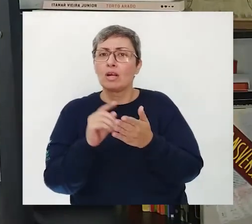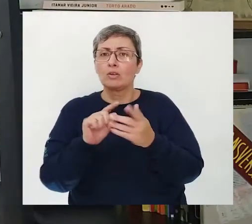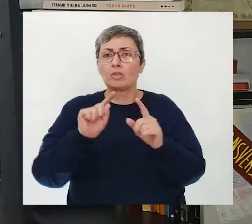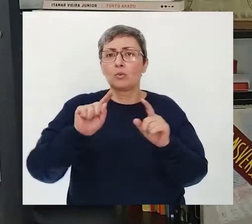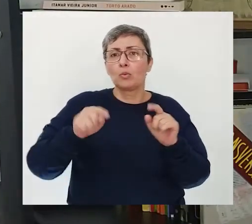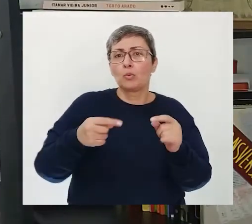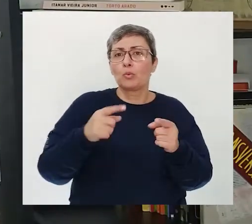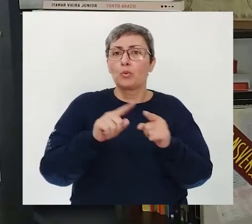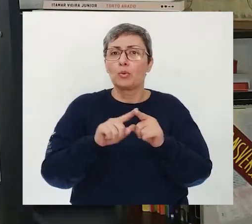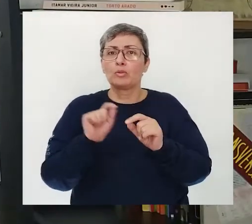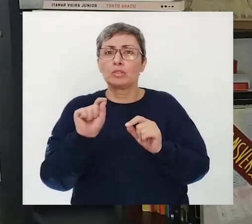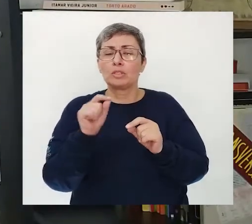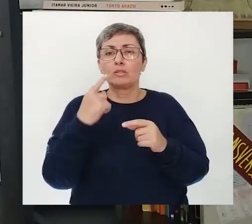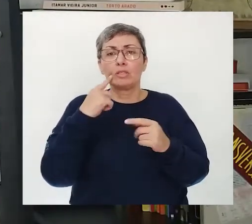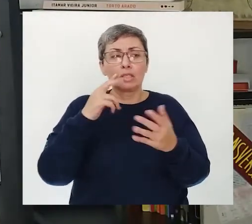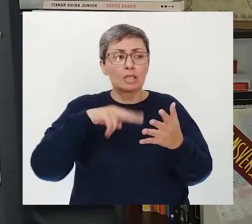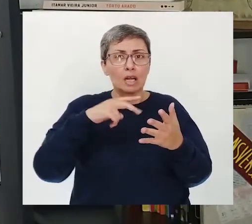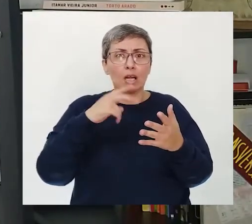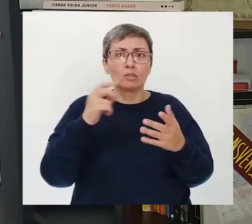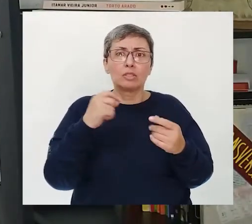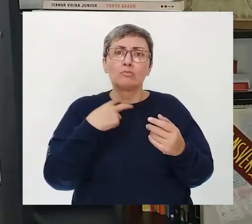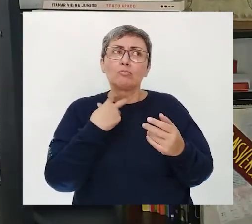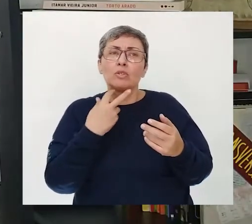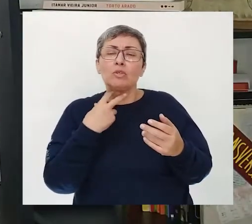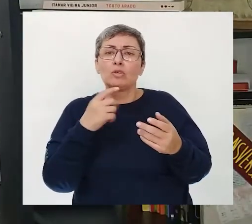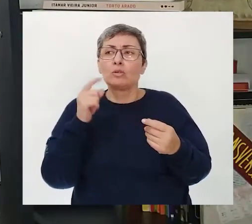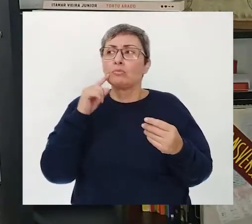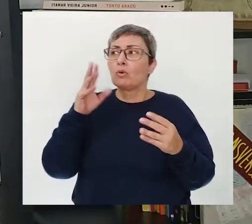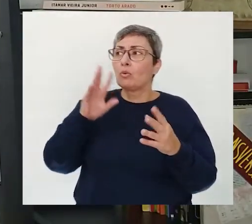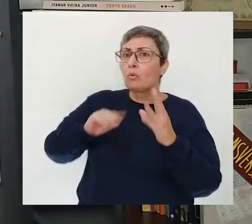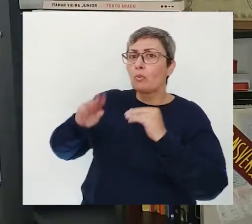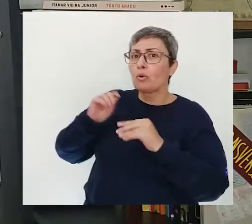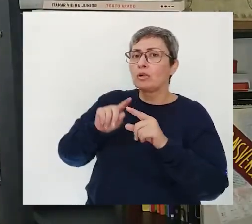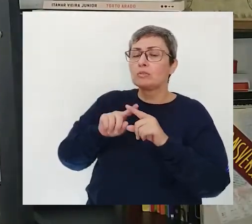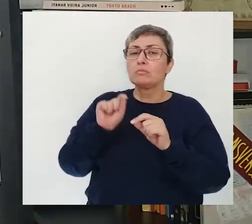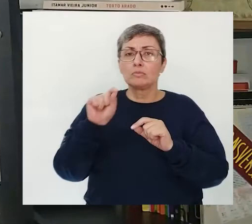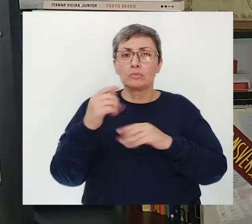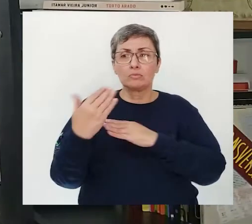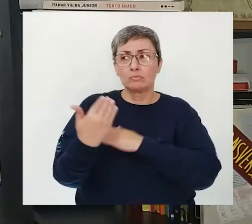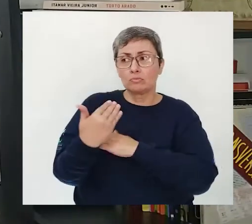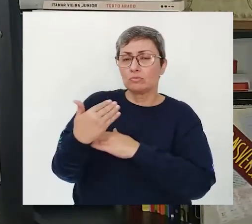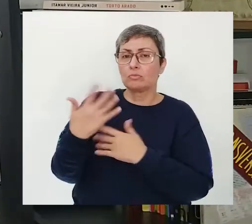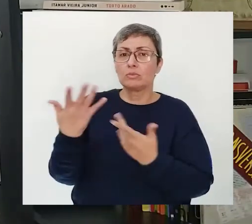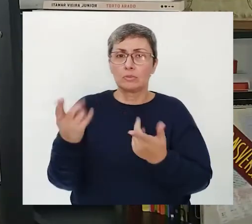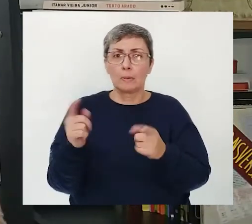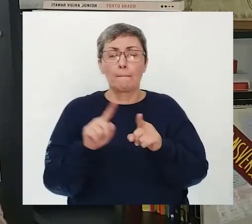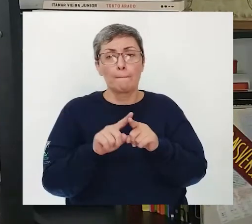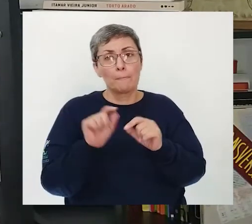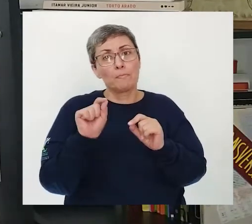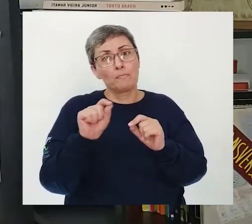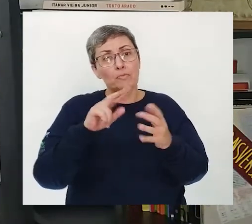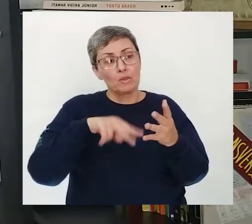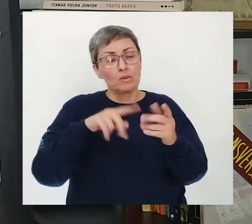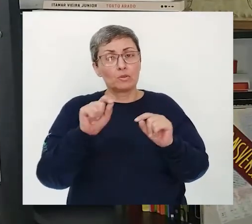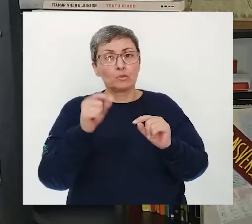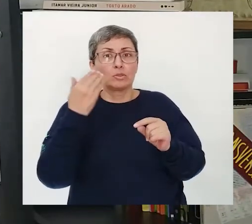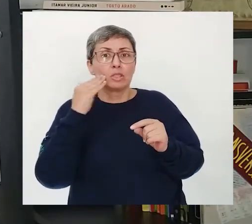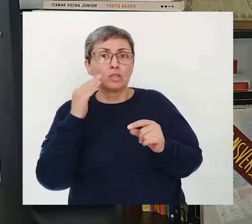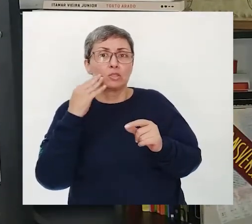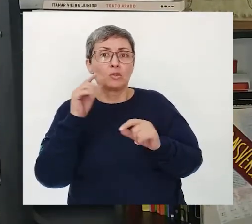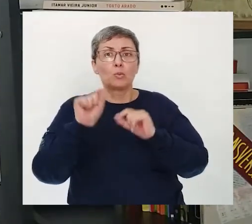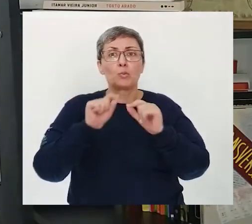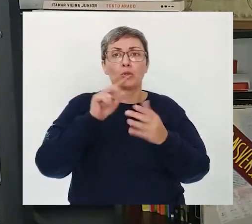pontuação E sempre ler em voz alta Ou falar para um familiar Ou um amigo Fazer isso para vocês E verificar se eles